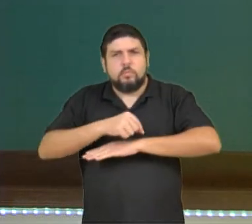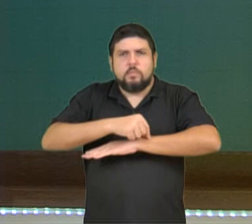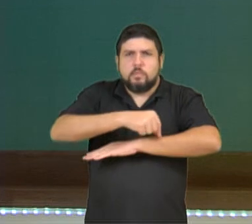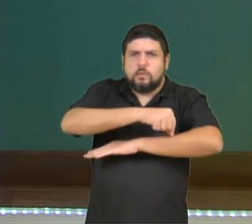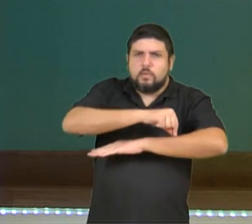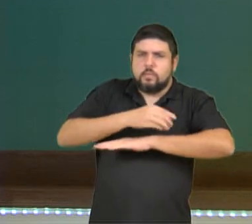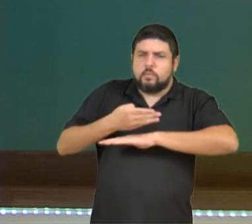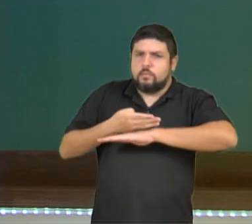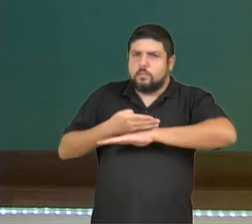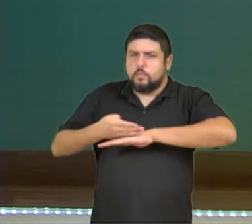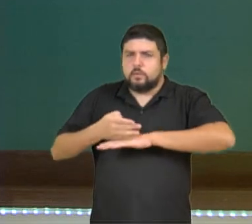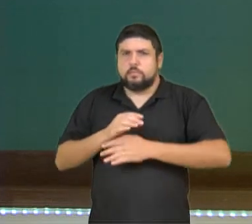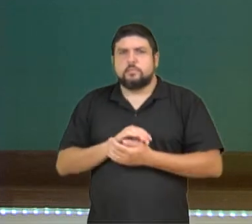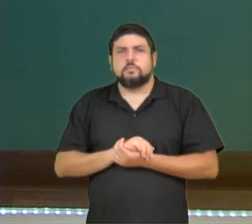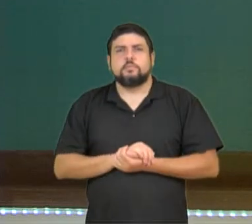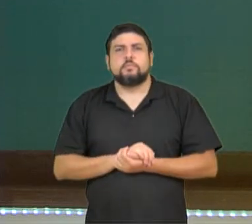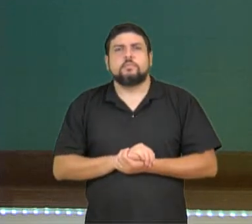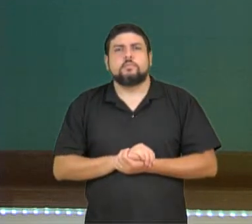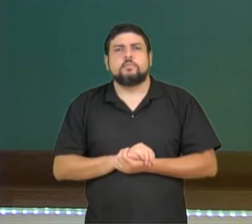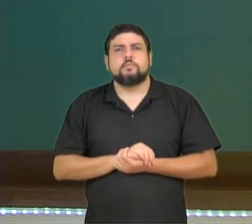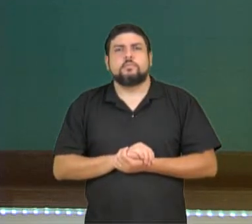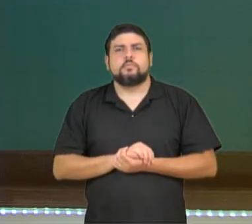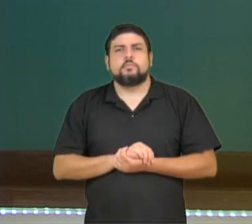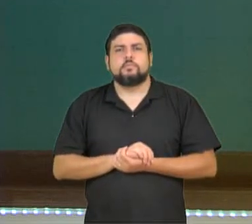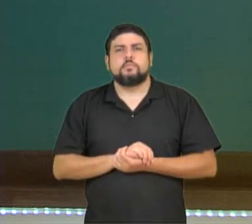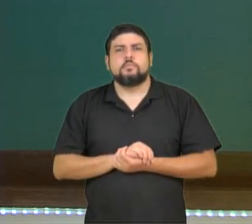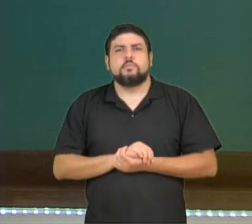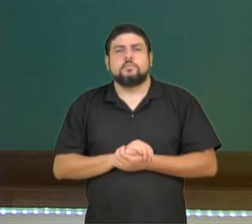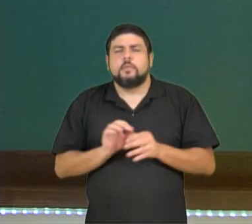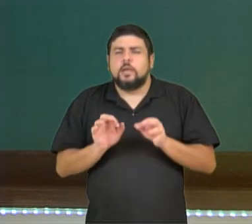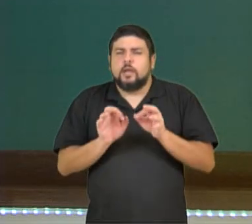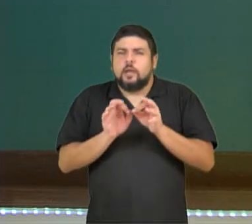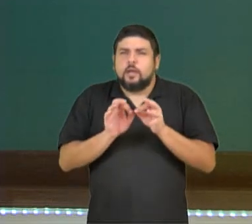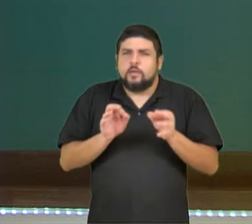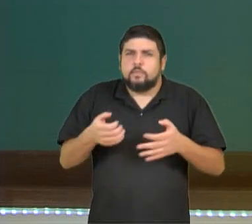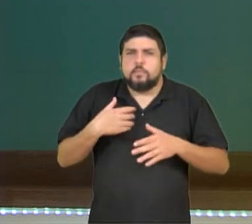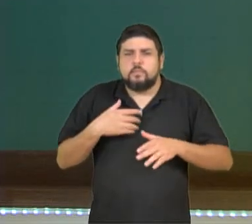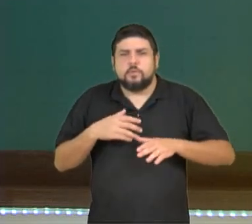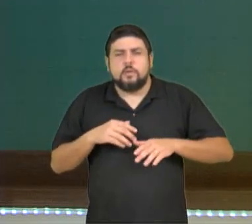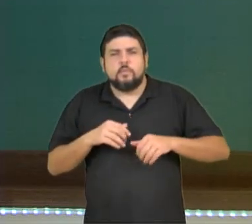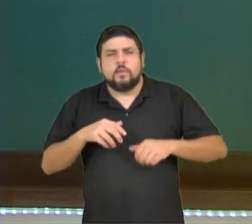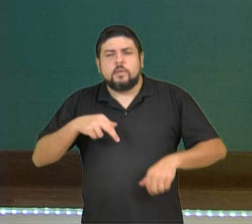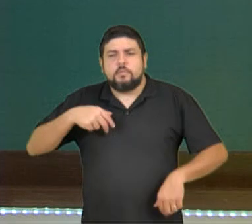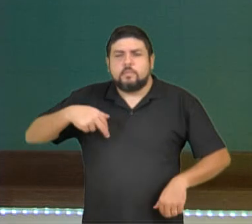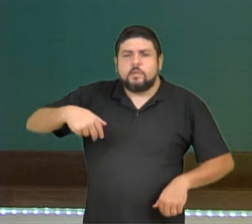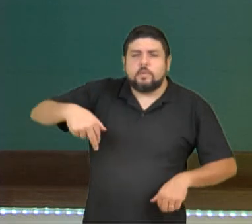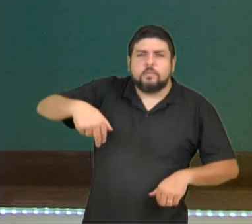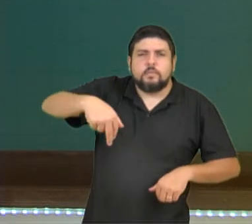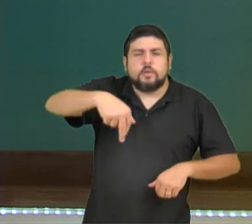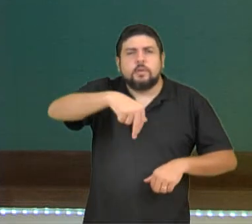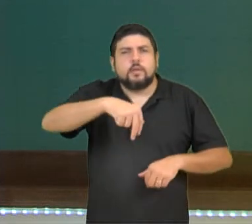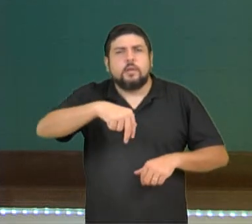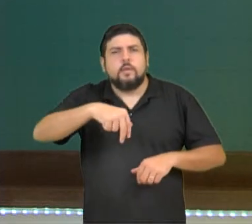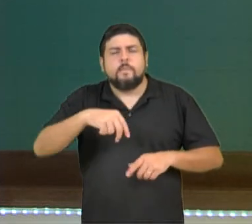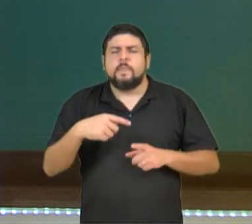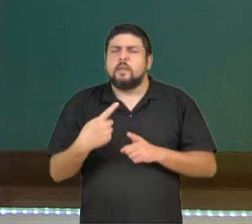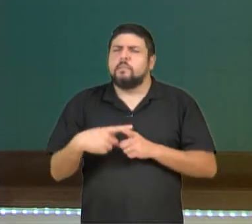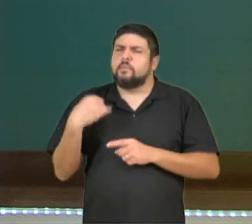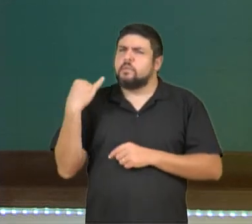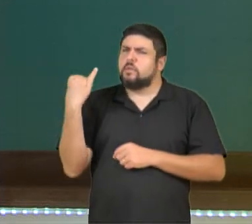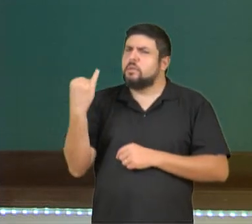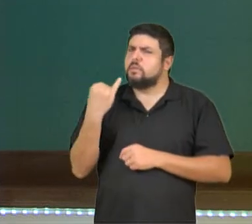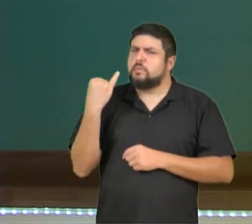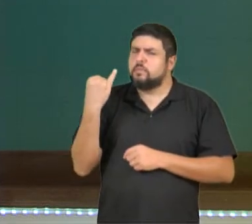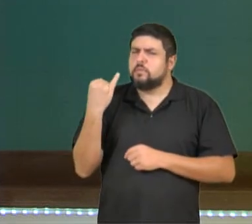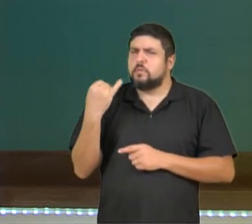A caminhada, aquela simples caminhada do início deste vídeo, por que ela é tão importante?